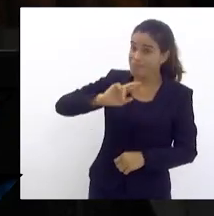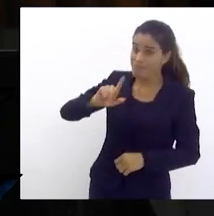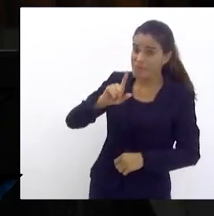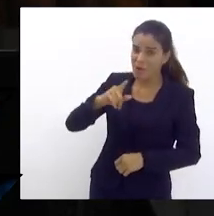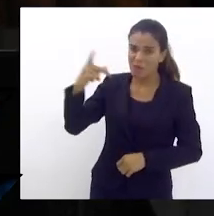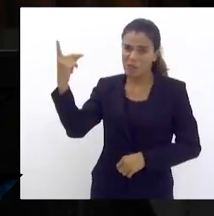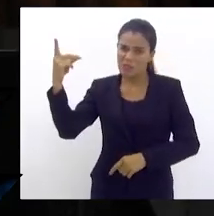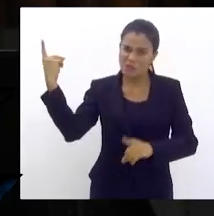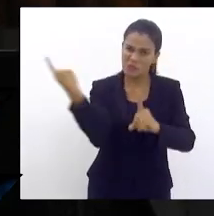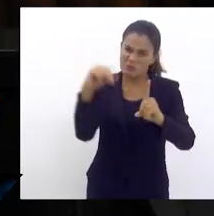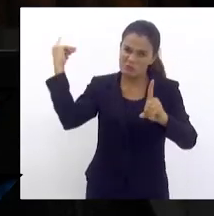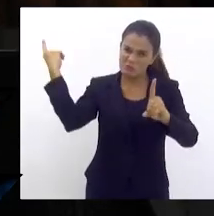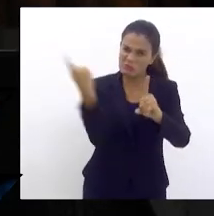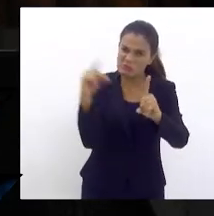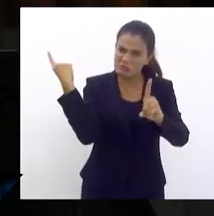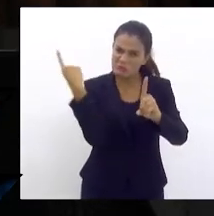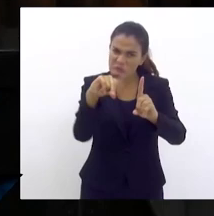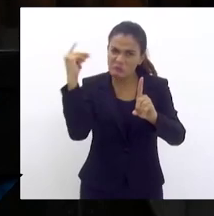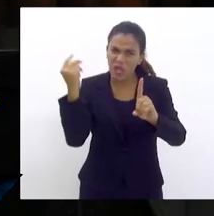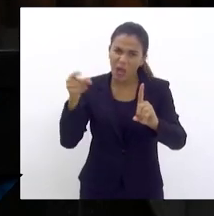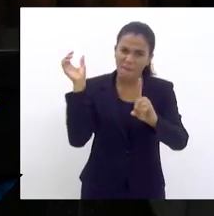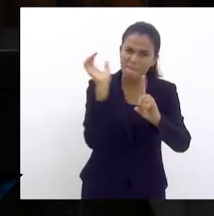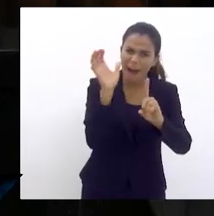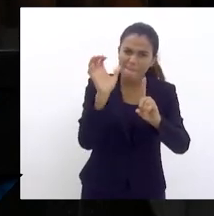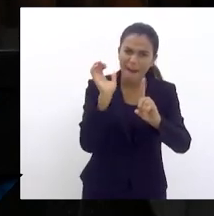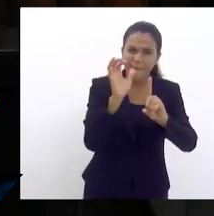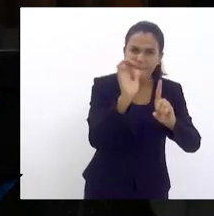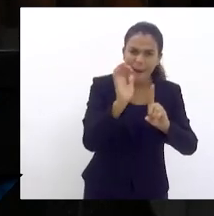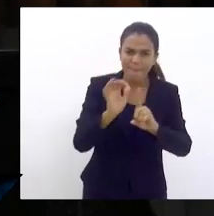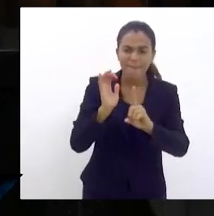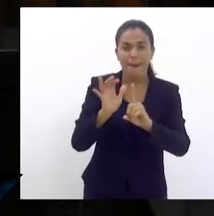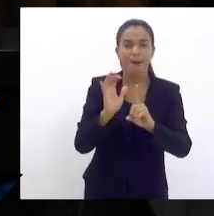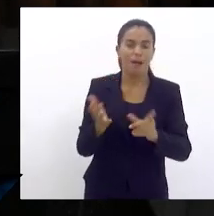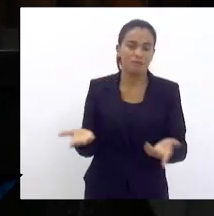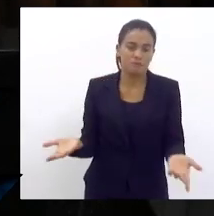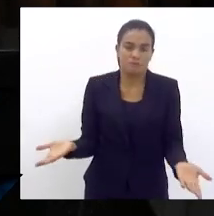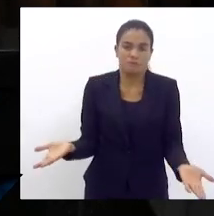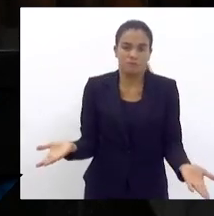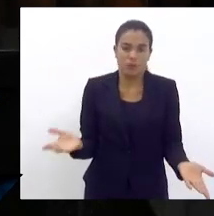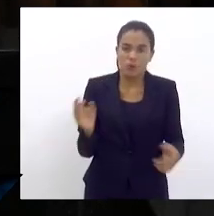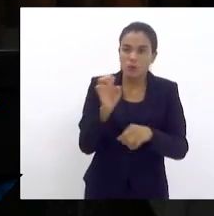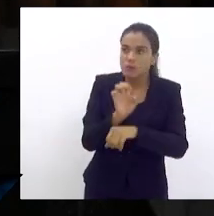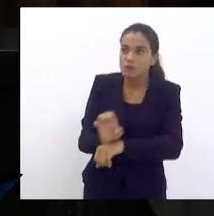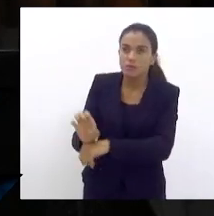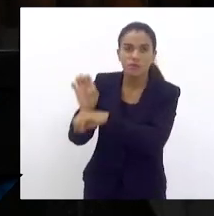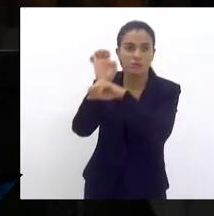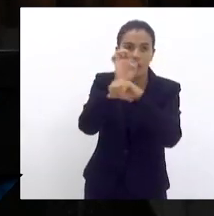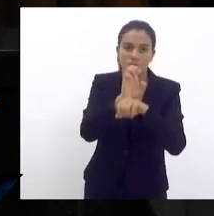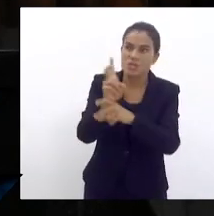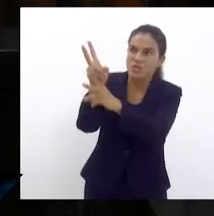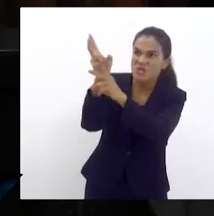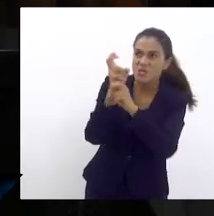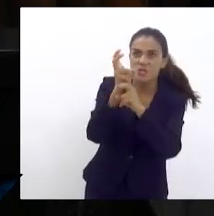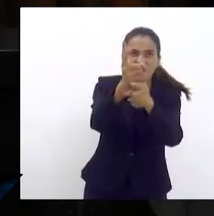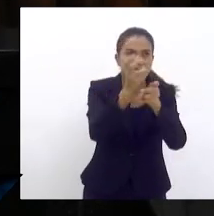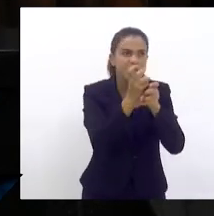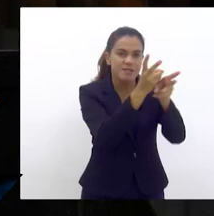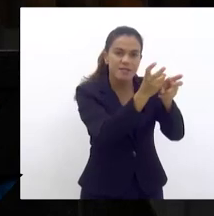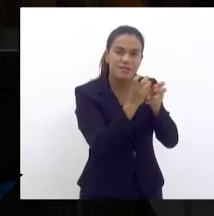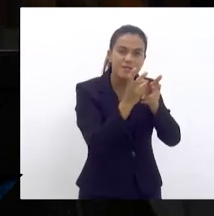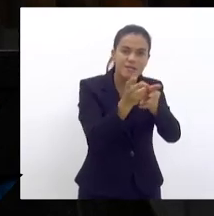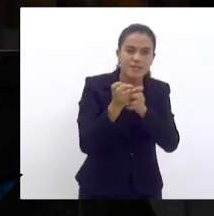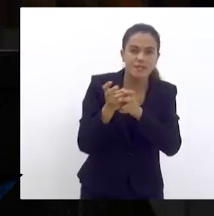chicote, sob ameaça, espoliando os Estados, porque quem arrecada